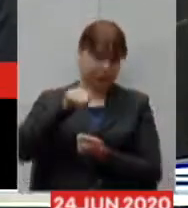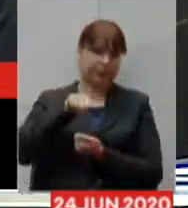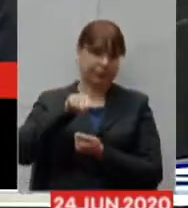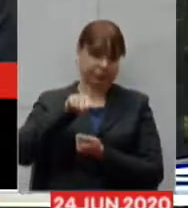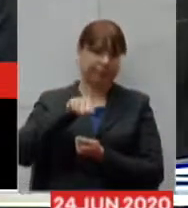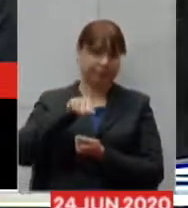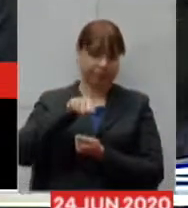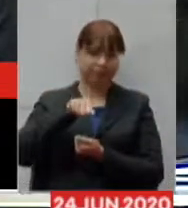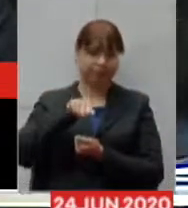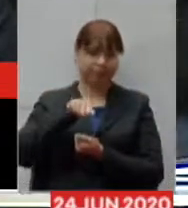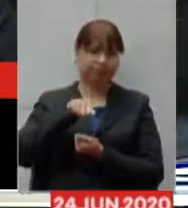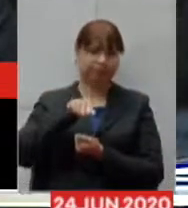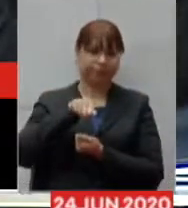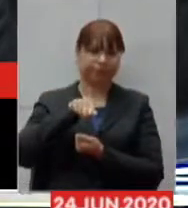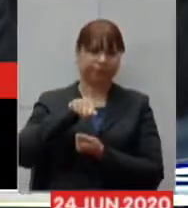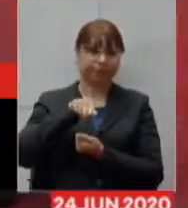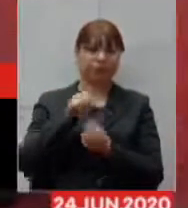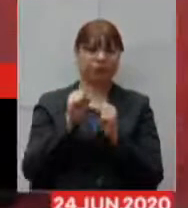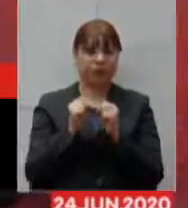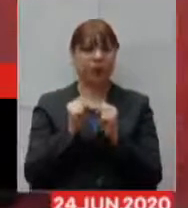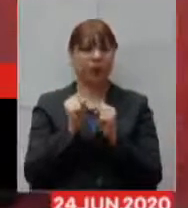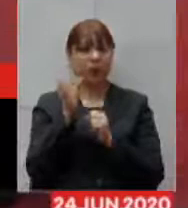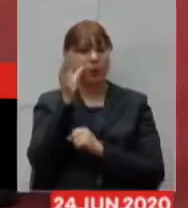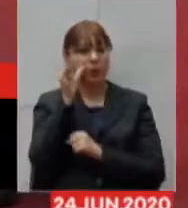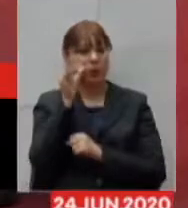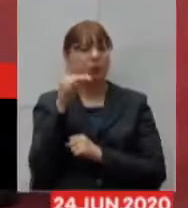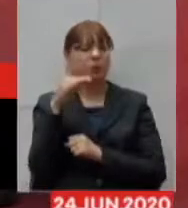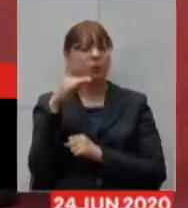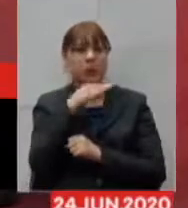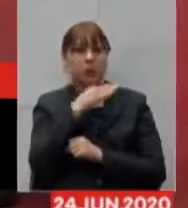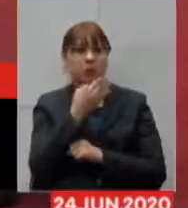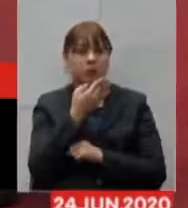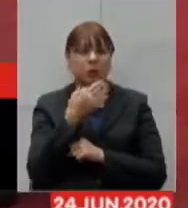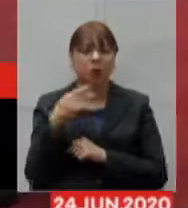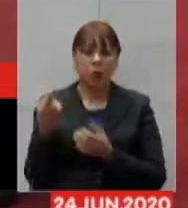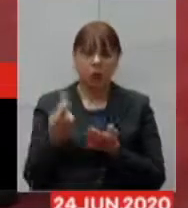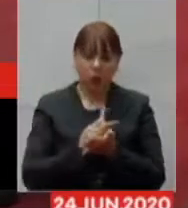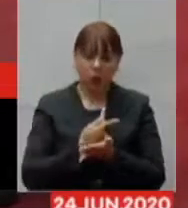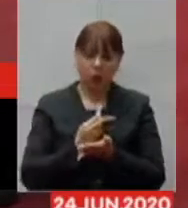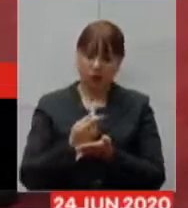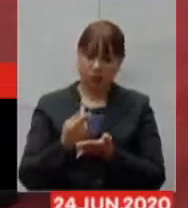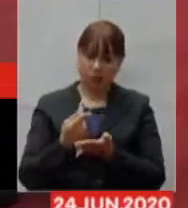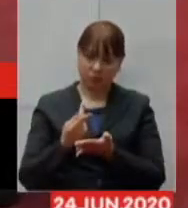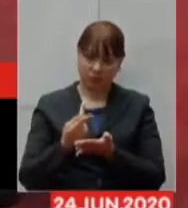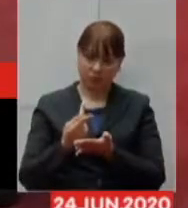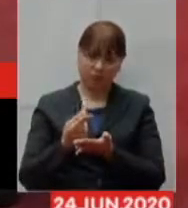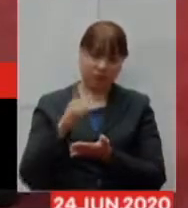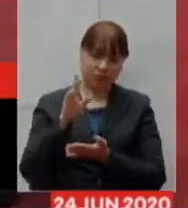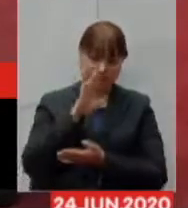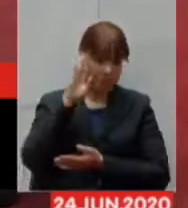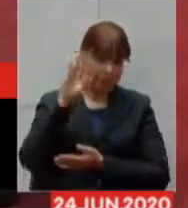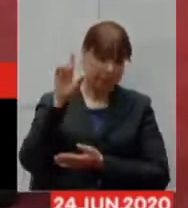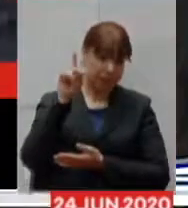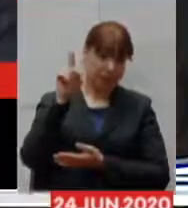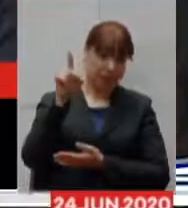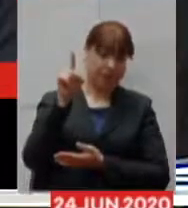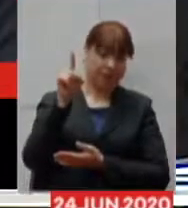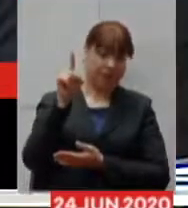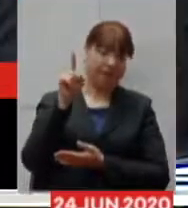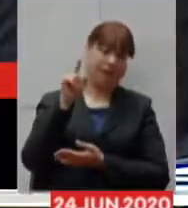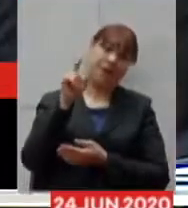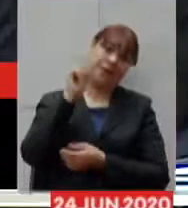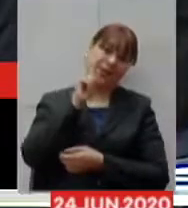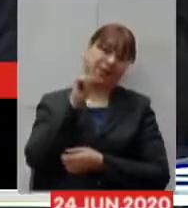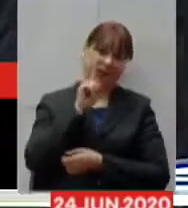basta que a gente analise o que está acontecendo na maior potência do mundo, Estados Unidos, a gente sabe perfeitamente